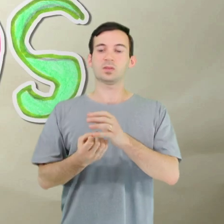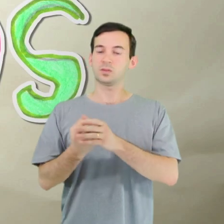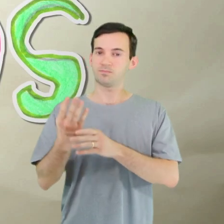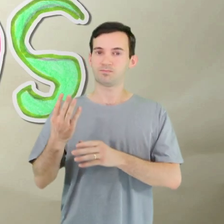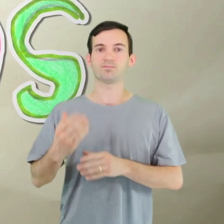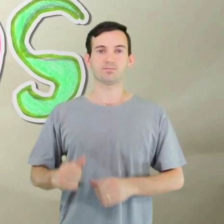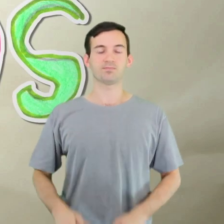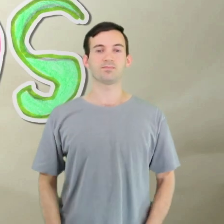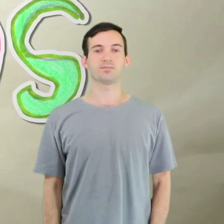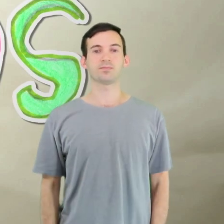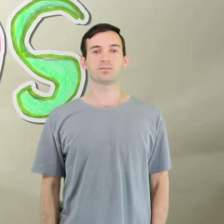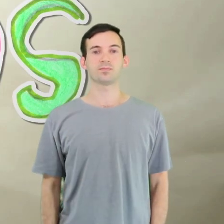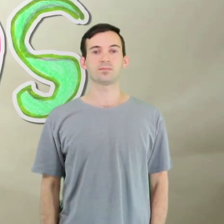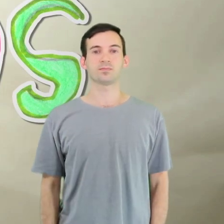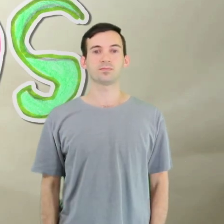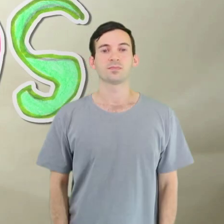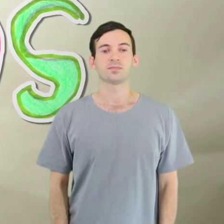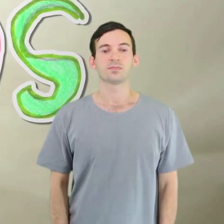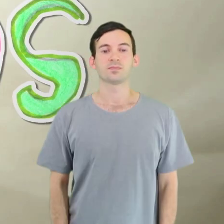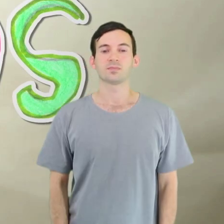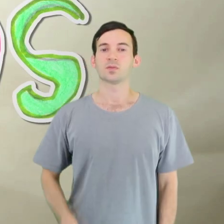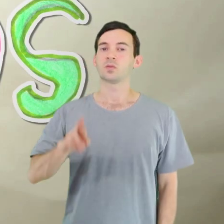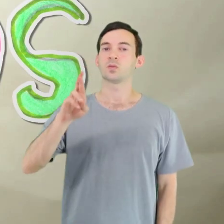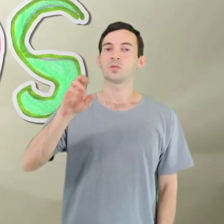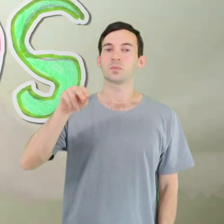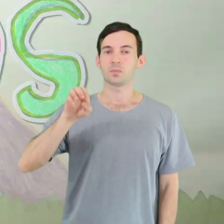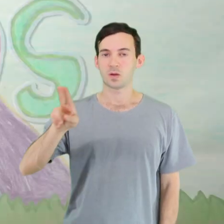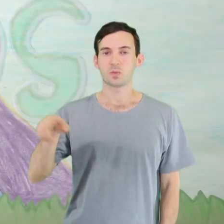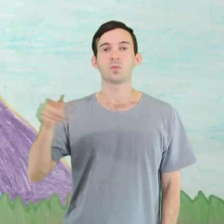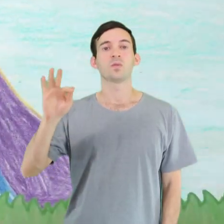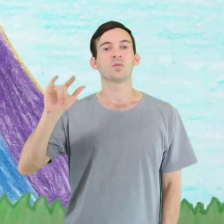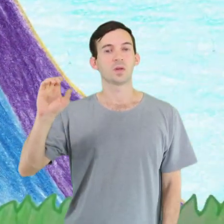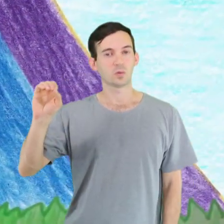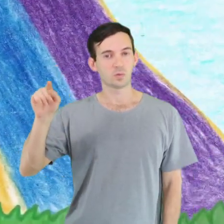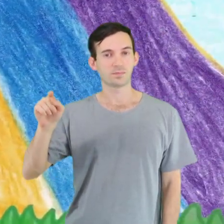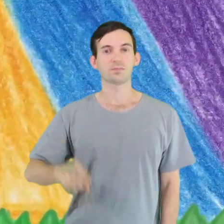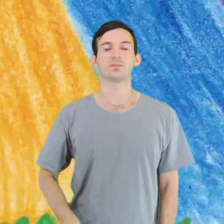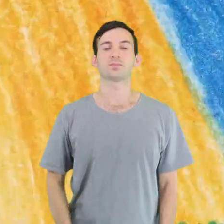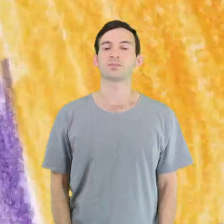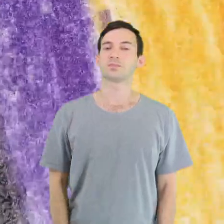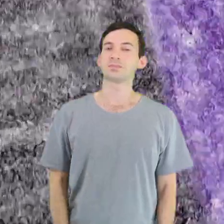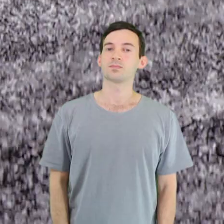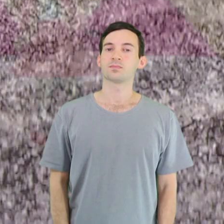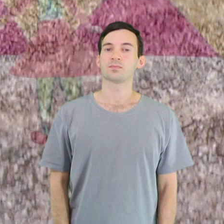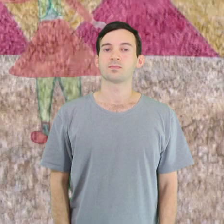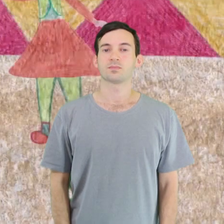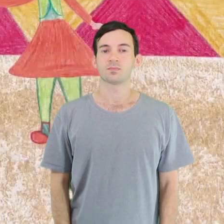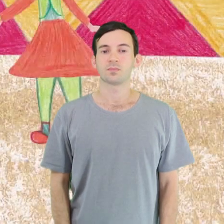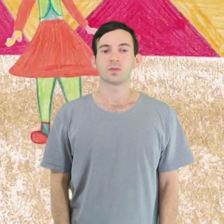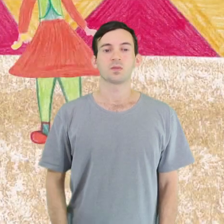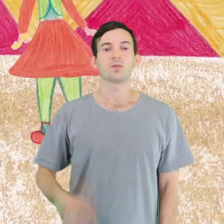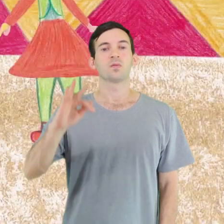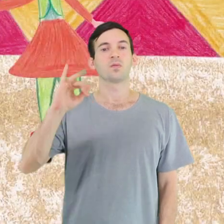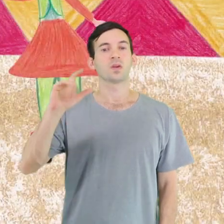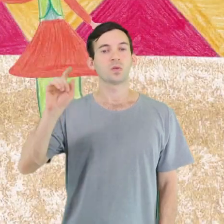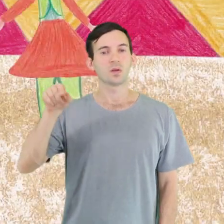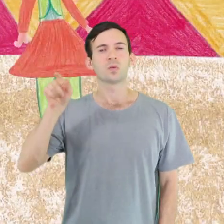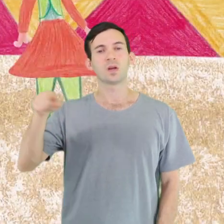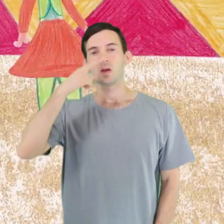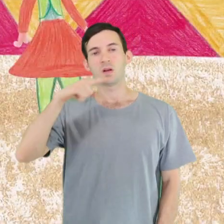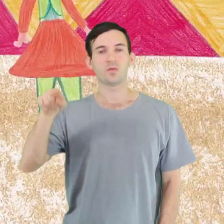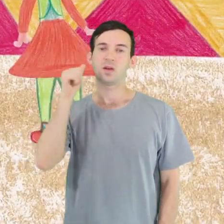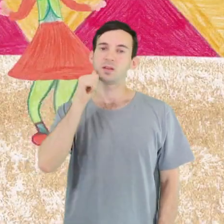Criando Juntos Episódio de hoje, Romeu e Filó Filó era uma elefanta que desde bebê vivia e